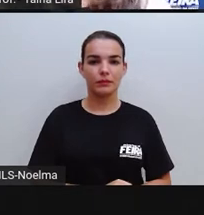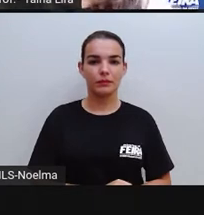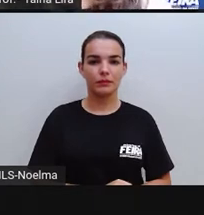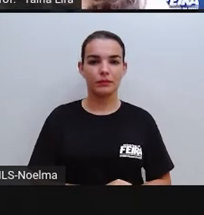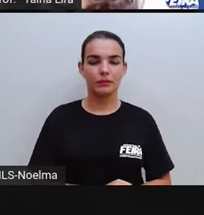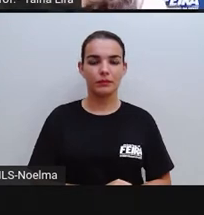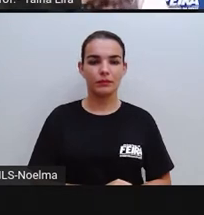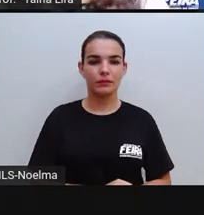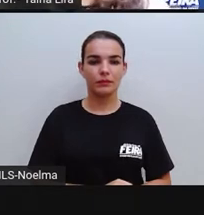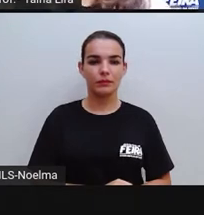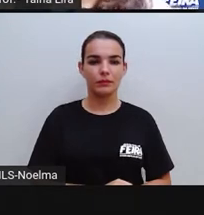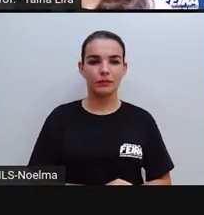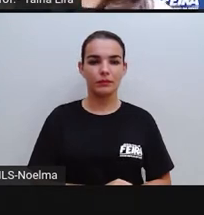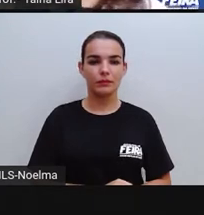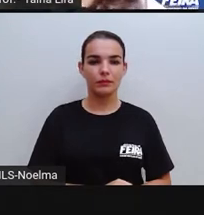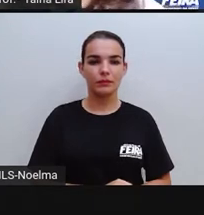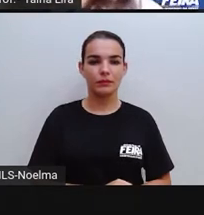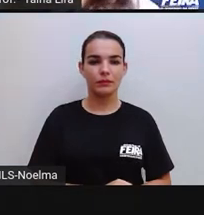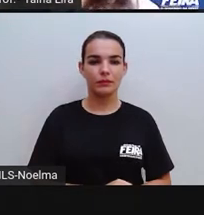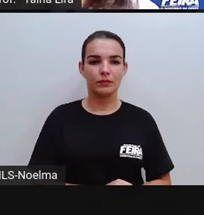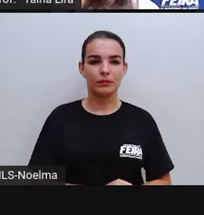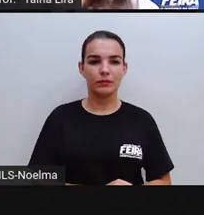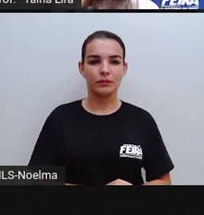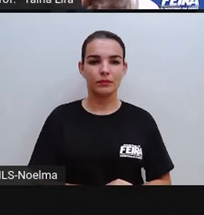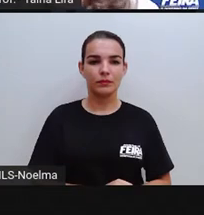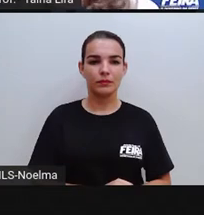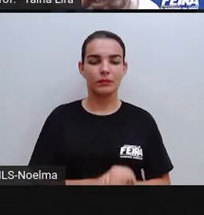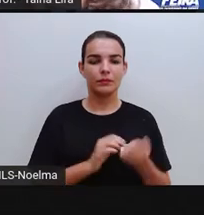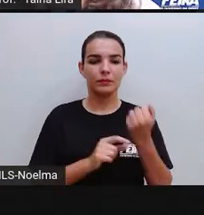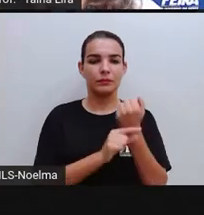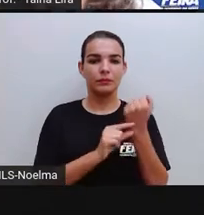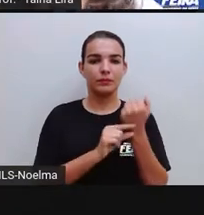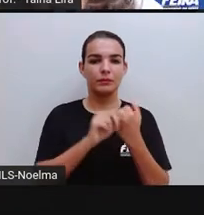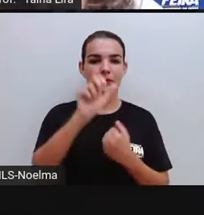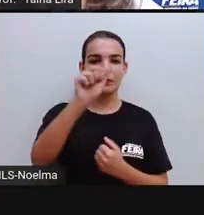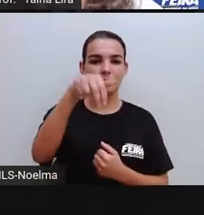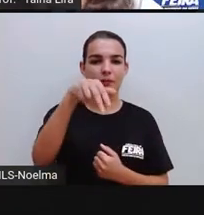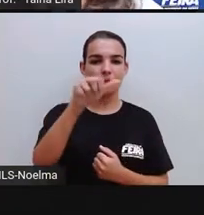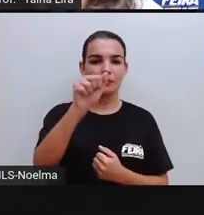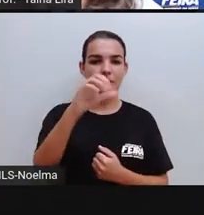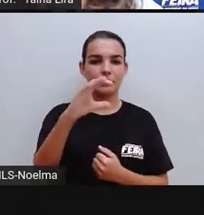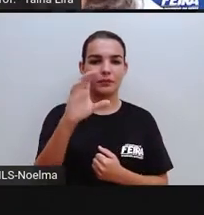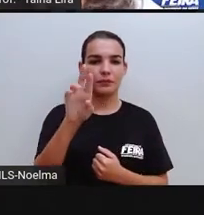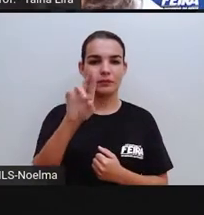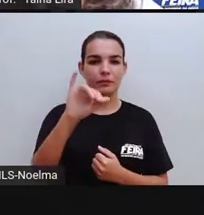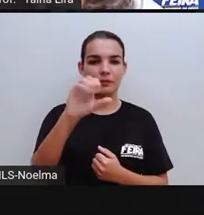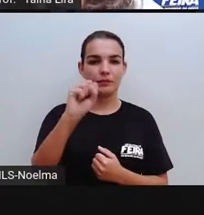tá? Então, vamos lá. Texto aí de Ana Cristina e ilustrações de Cris Soares, tá?